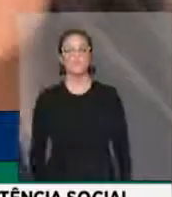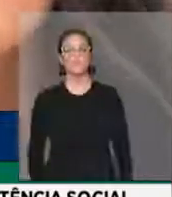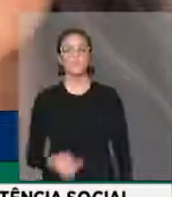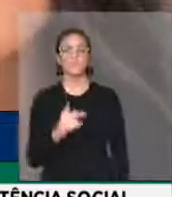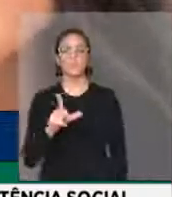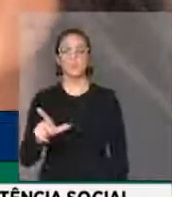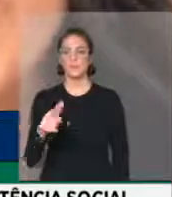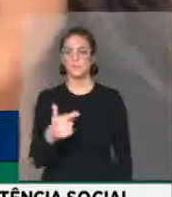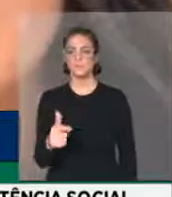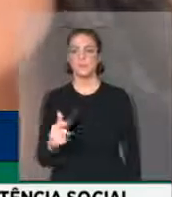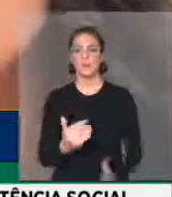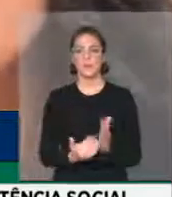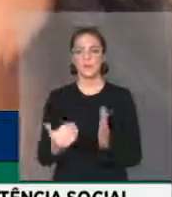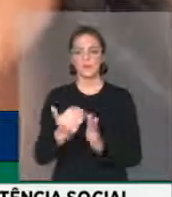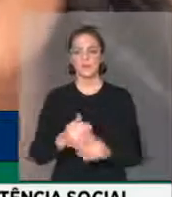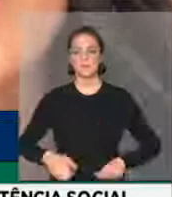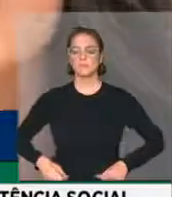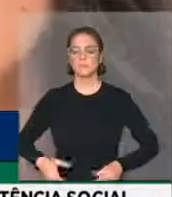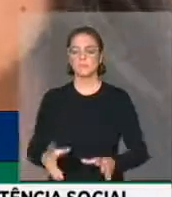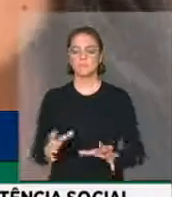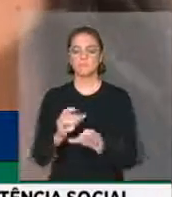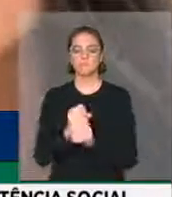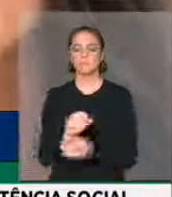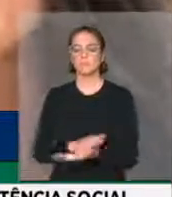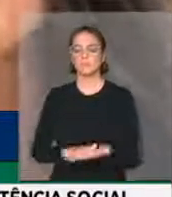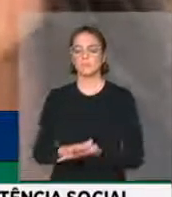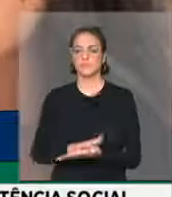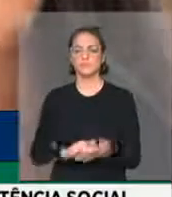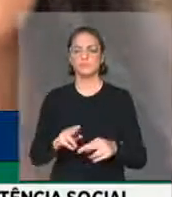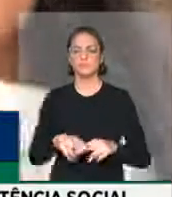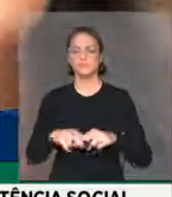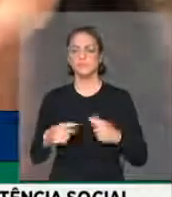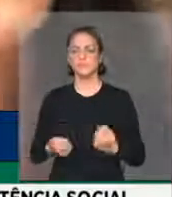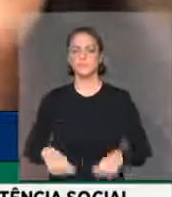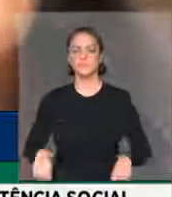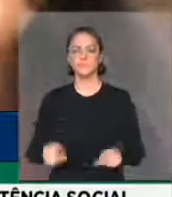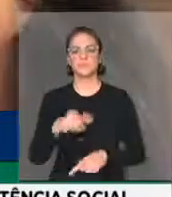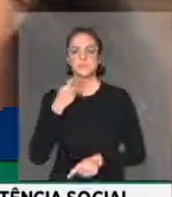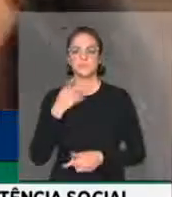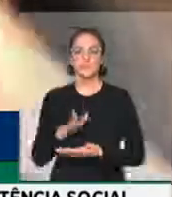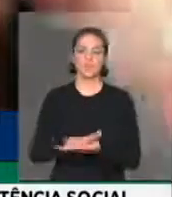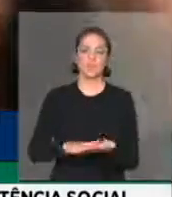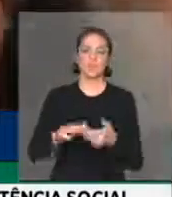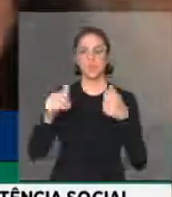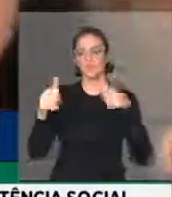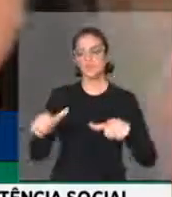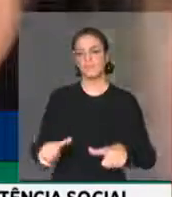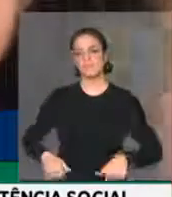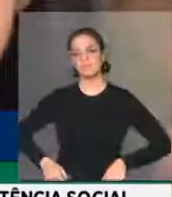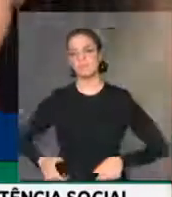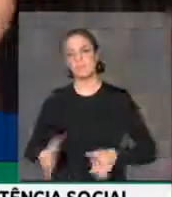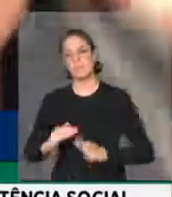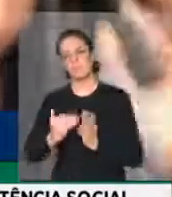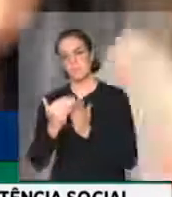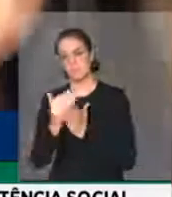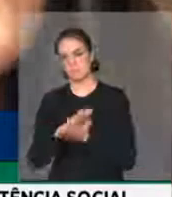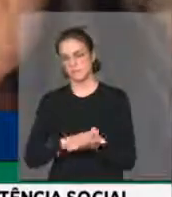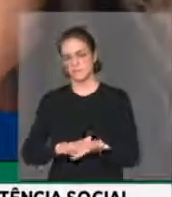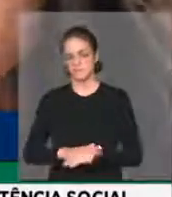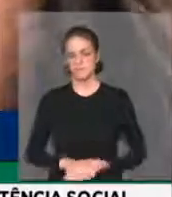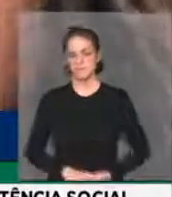ou diminuição de despesas ou receitas públicas, não cabendo manifestação quanto à adequação e compatibilidade orçamentária e financeira,